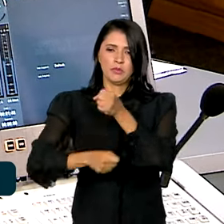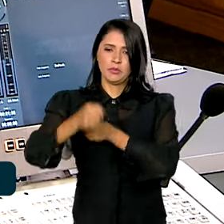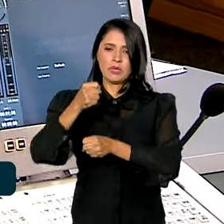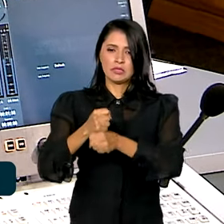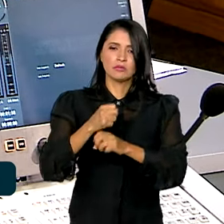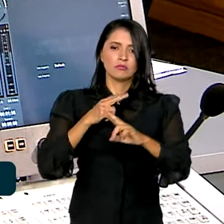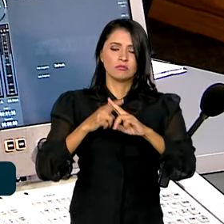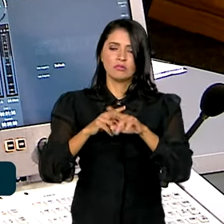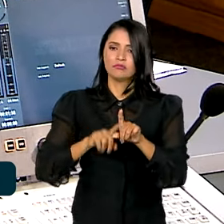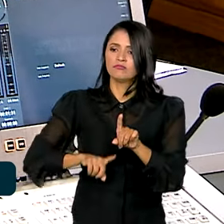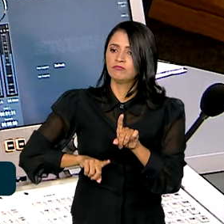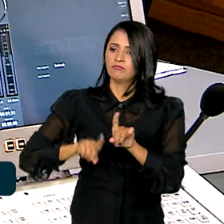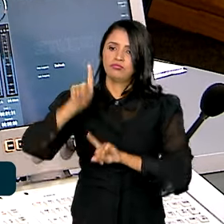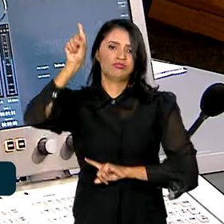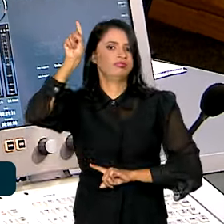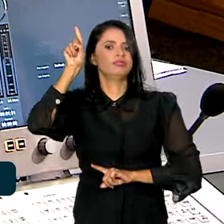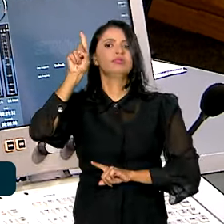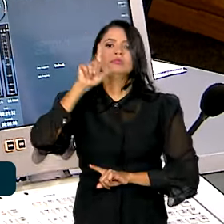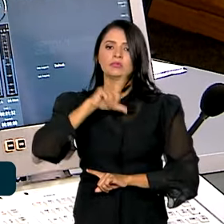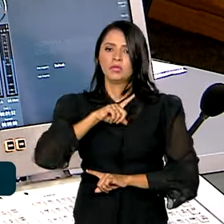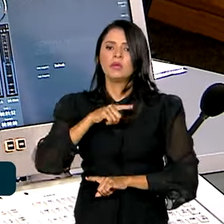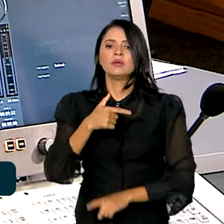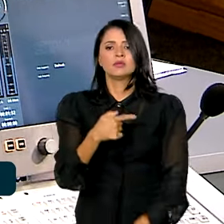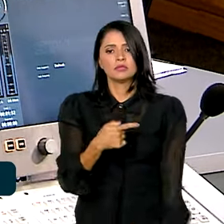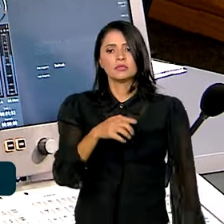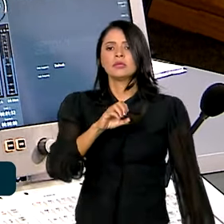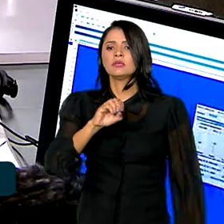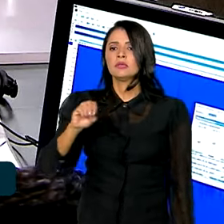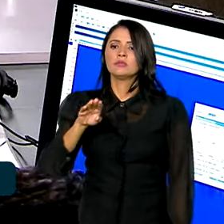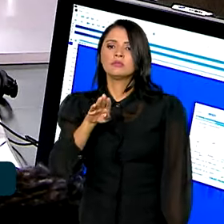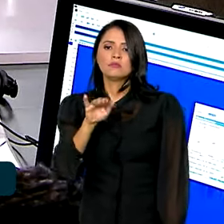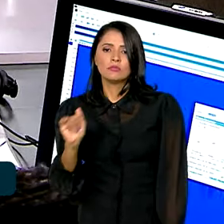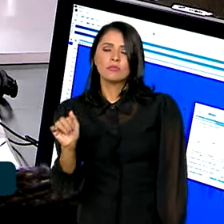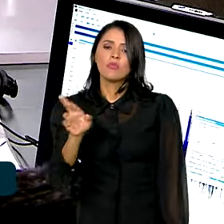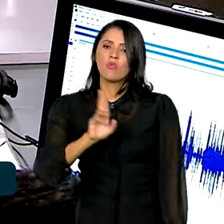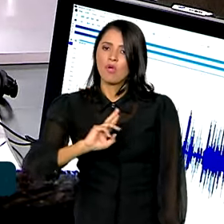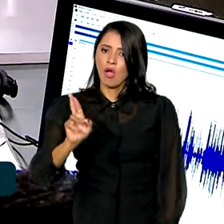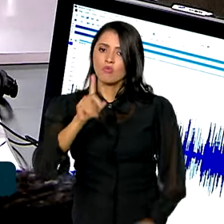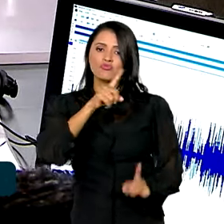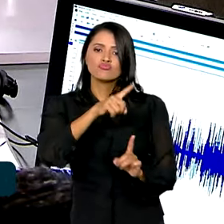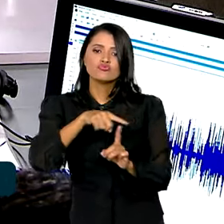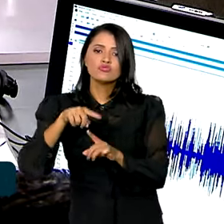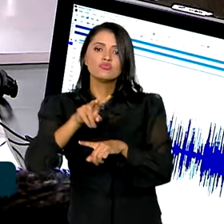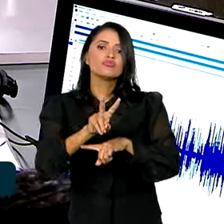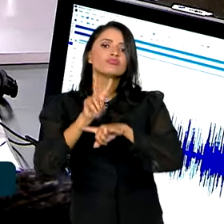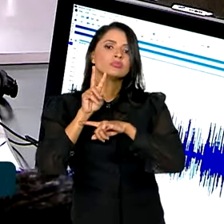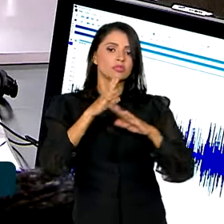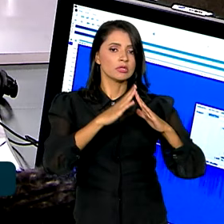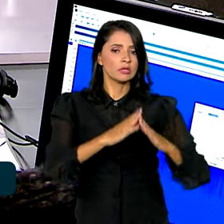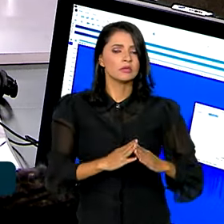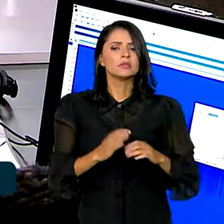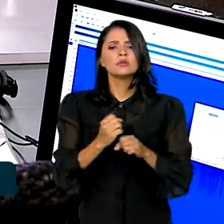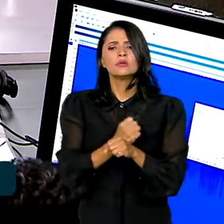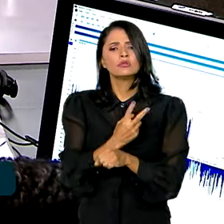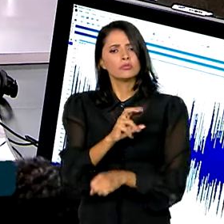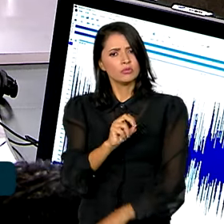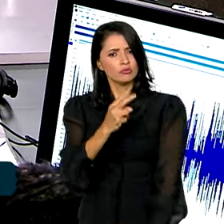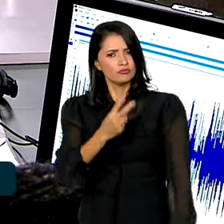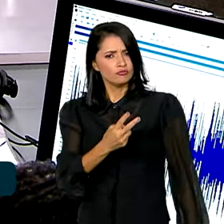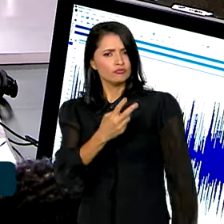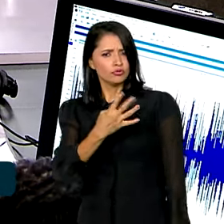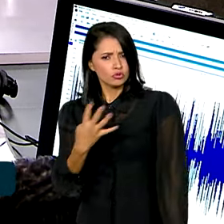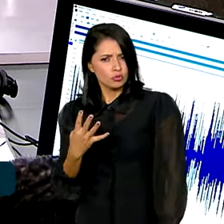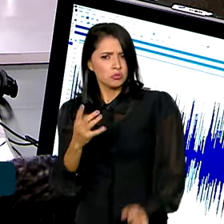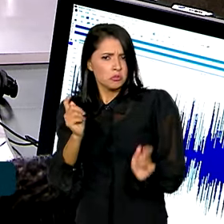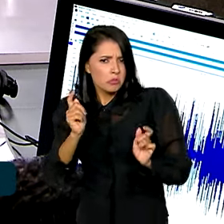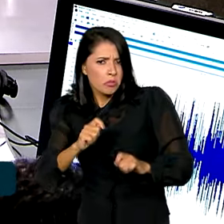banco atingiu um recorde histórico com R 700 bilhões nesse tipo de crédito. Nesse ano de 2024, esses números